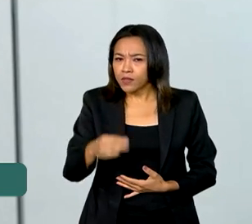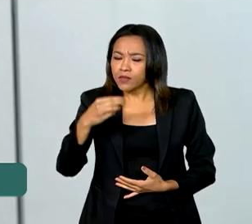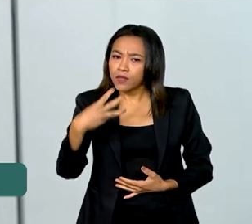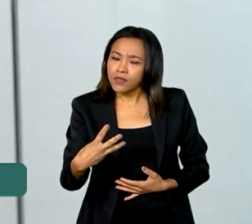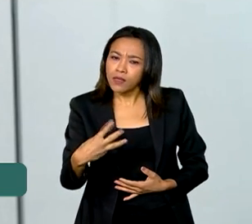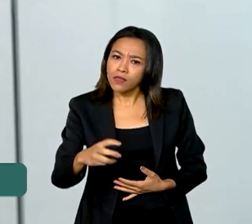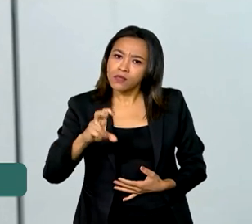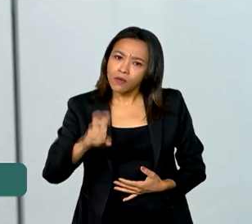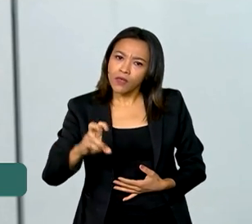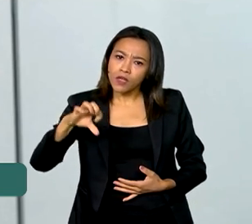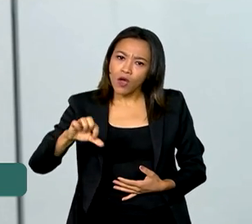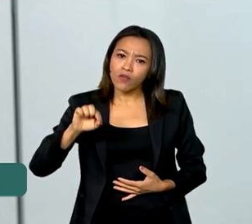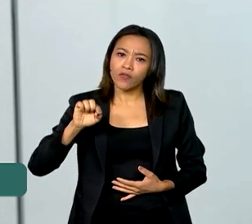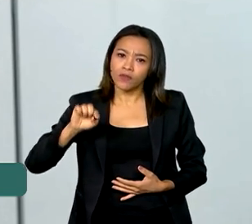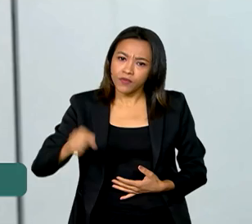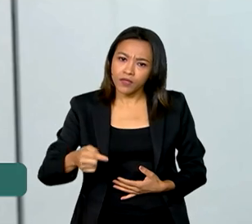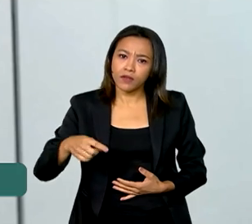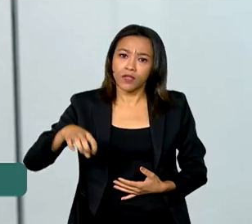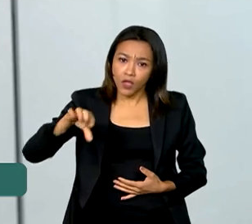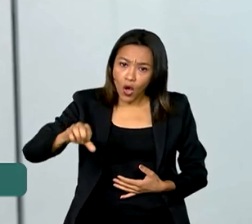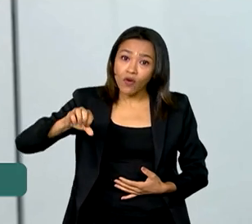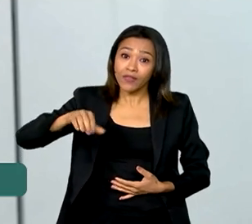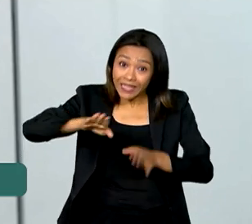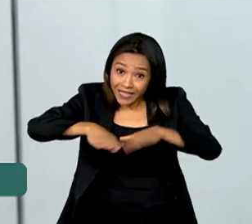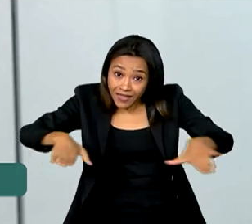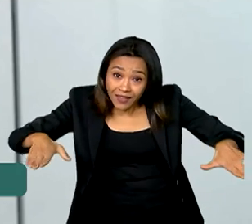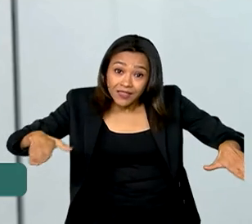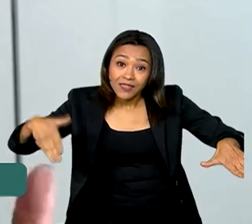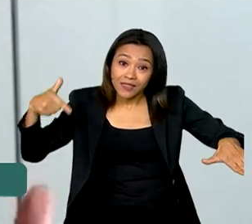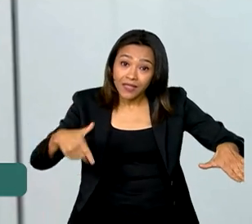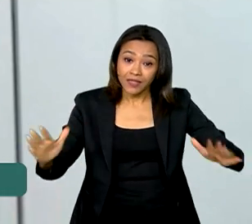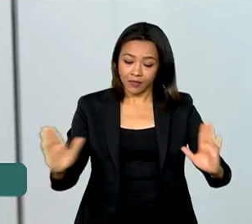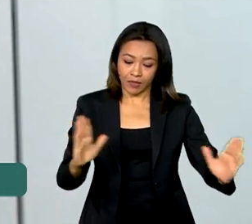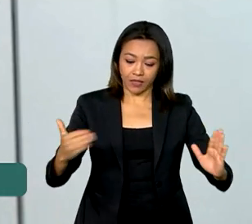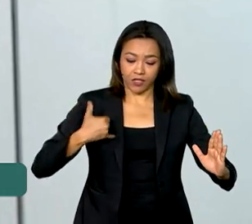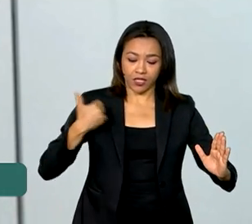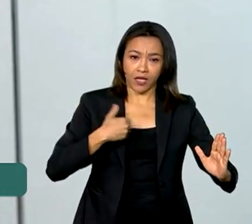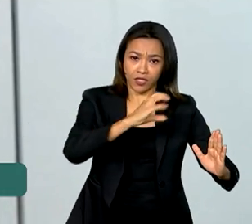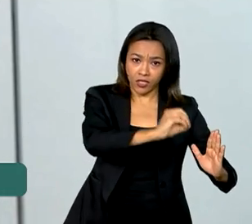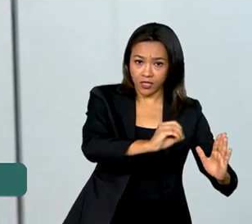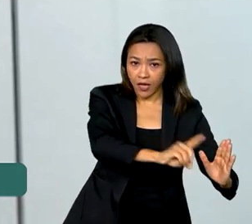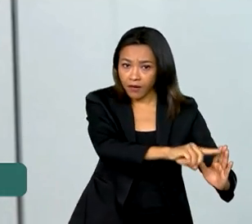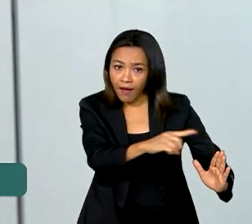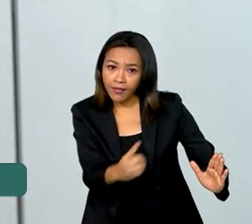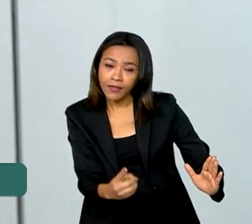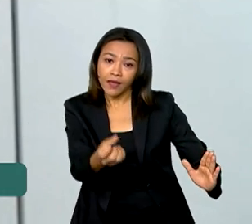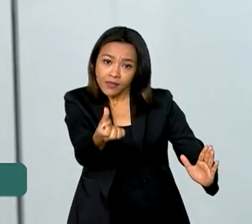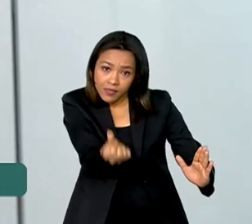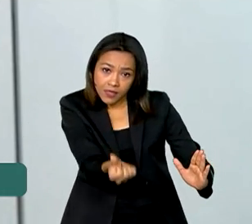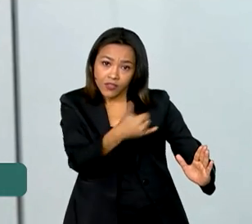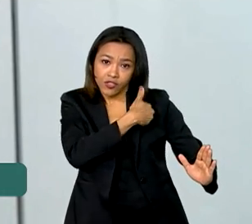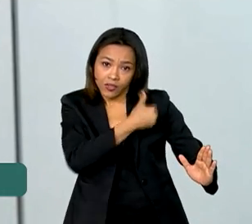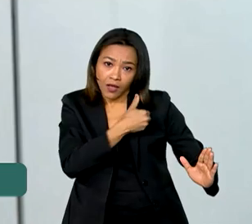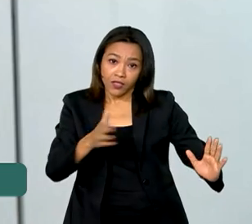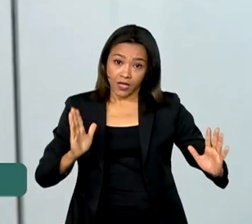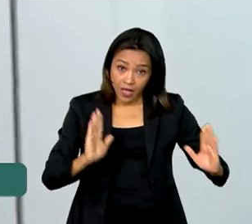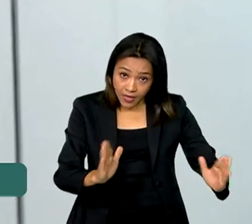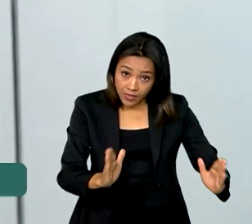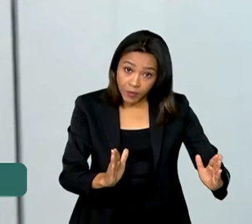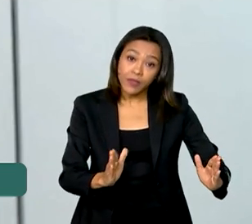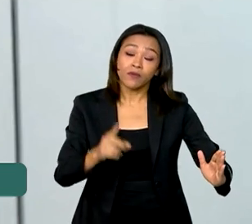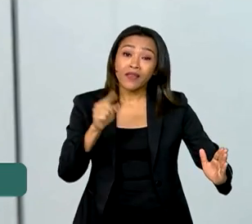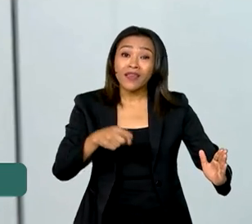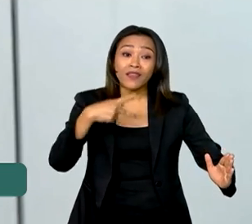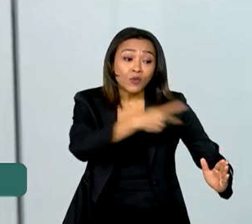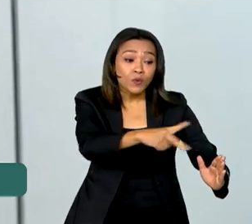.309 crianças, sabe, nessa faixa de 0 a 6 anos, que são oriundas de